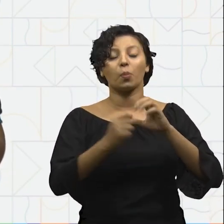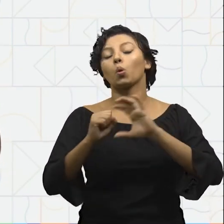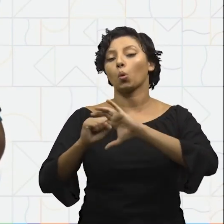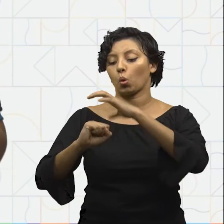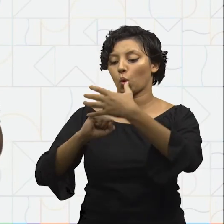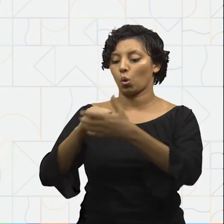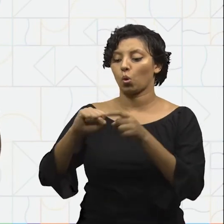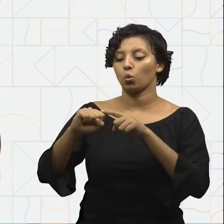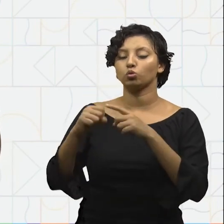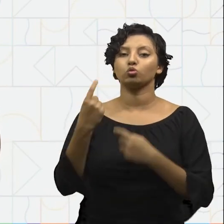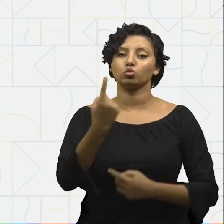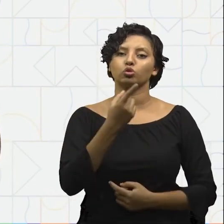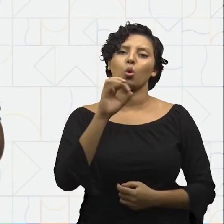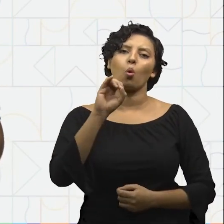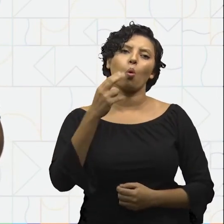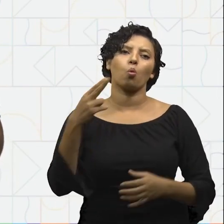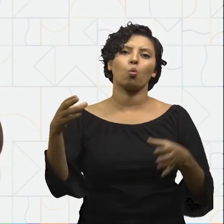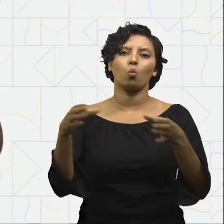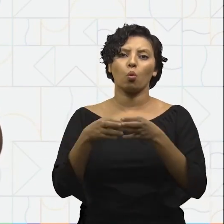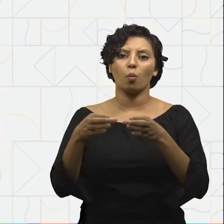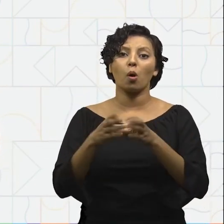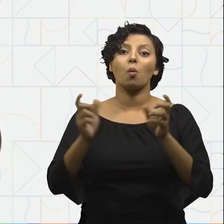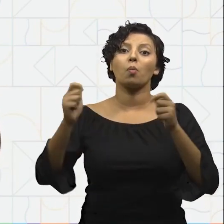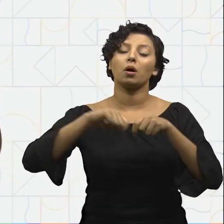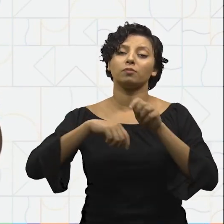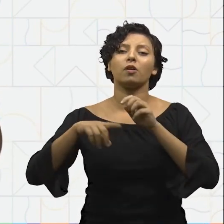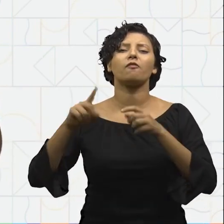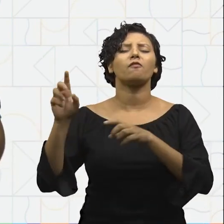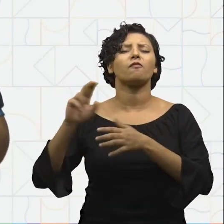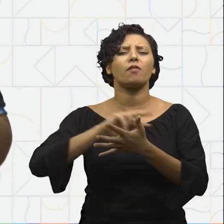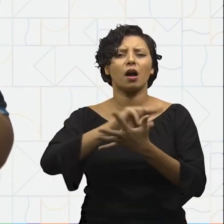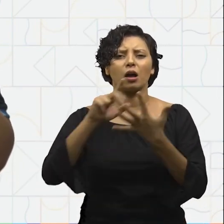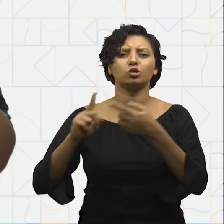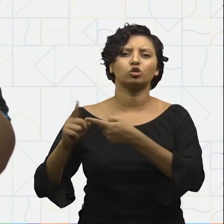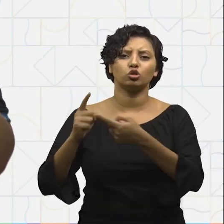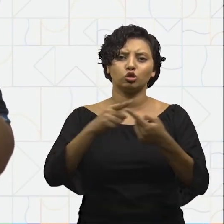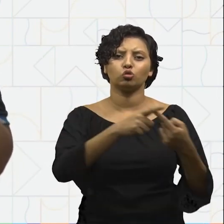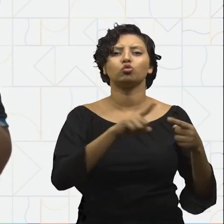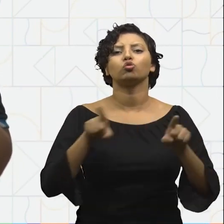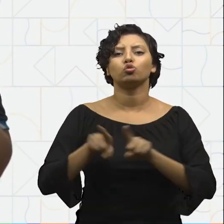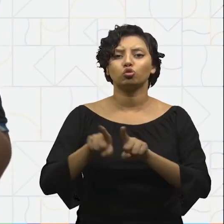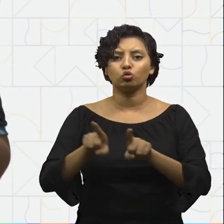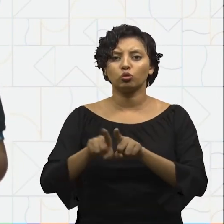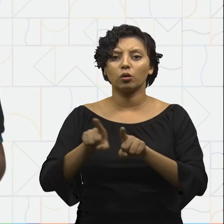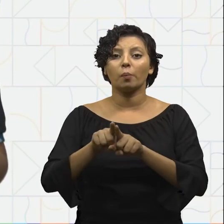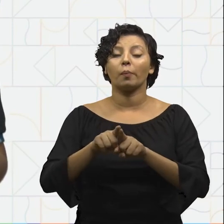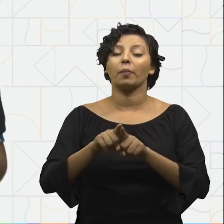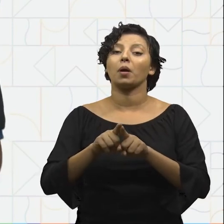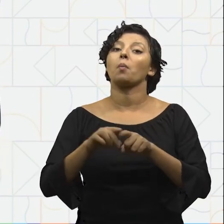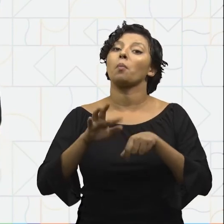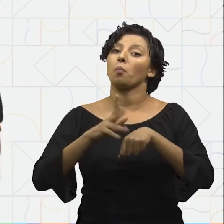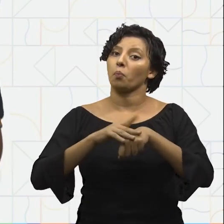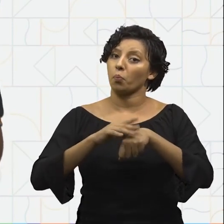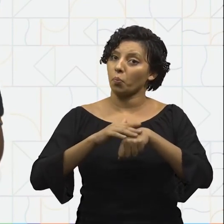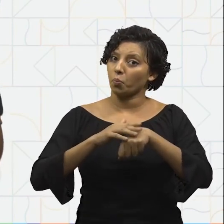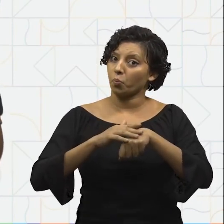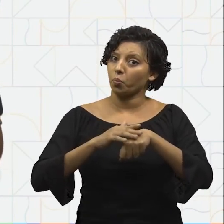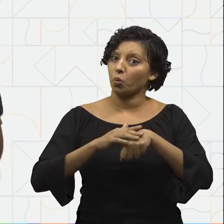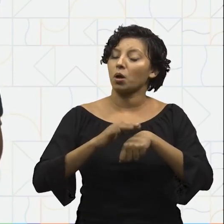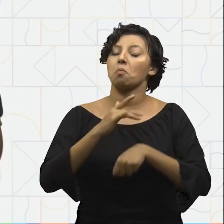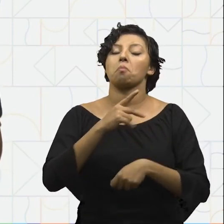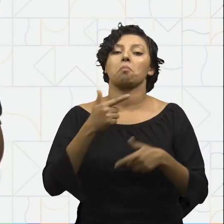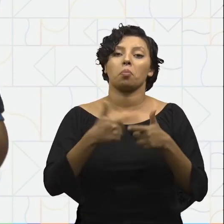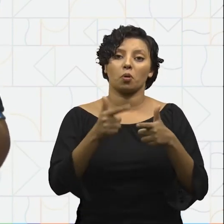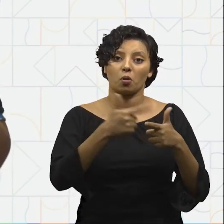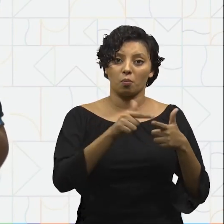sozinhas ou em conjunto. Podem ter diferentes formas. Também podem ser prejudiciais à saúde, causando